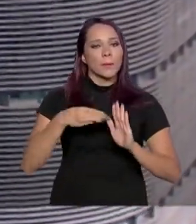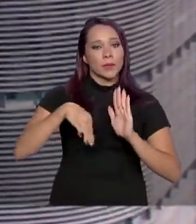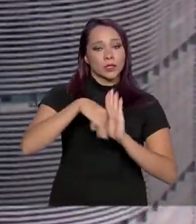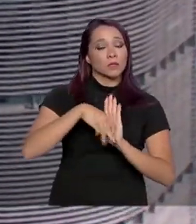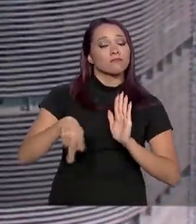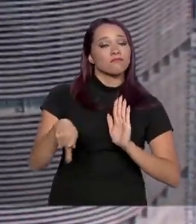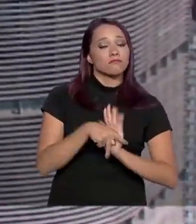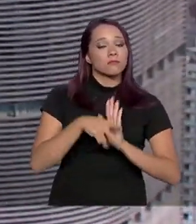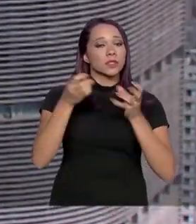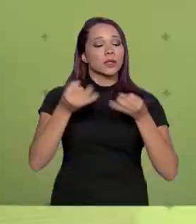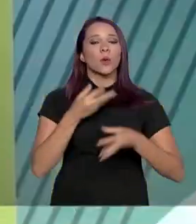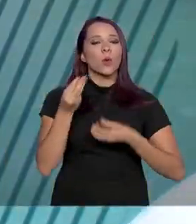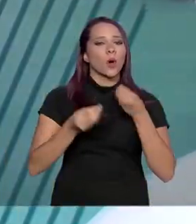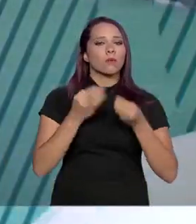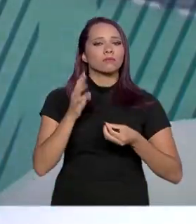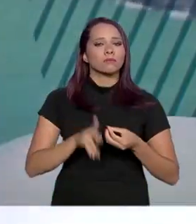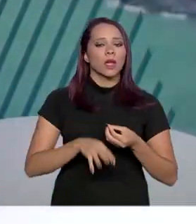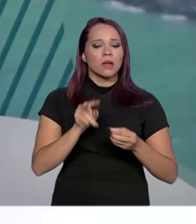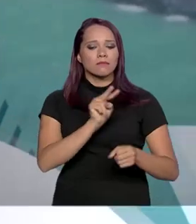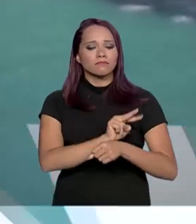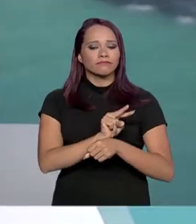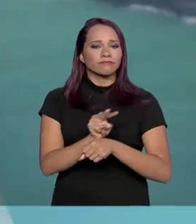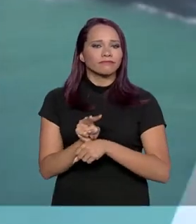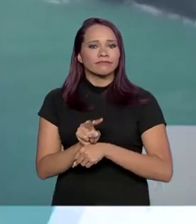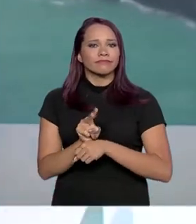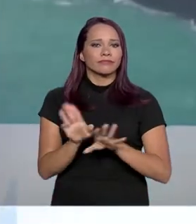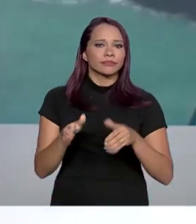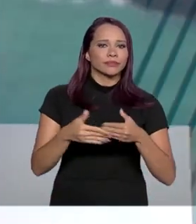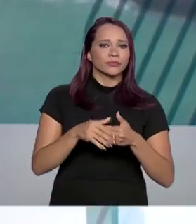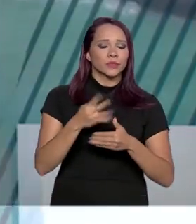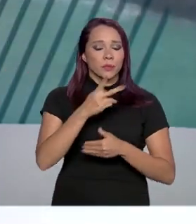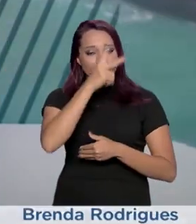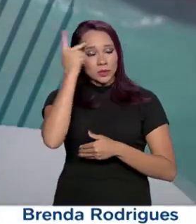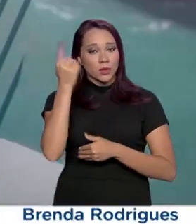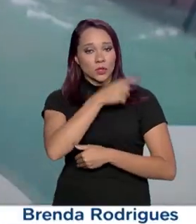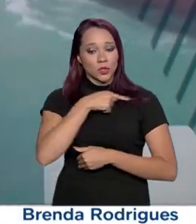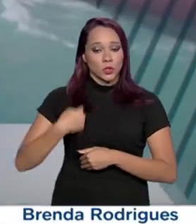definir como será a quarentena dos brasileiros vindos da China.